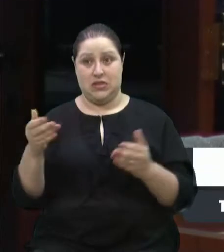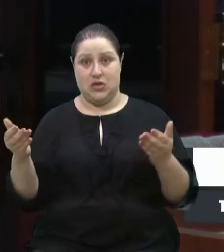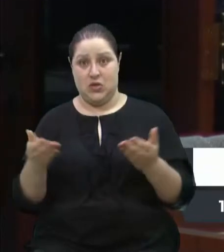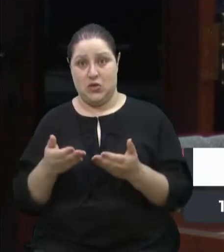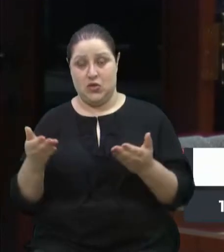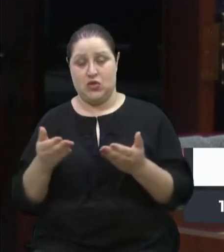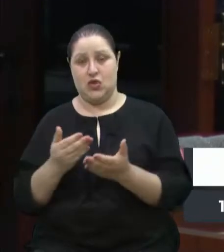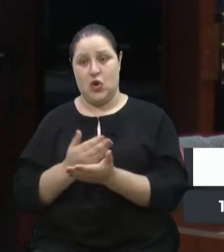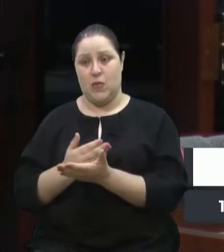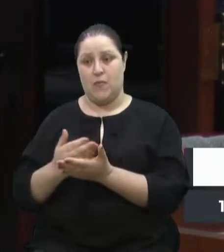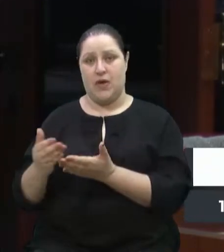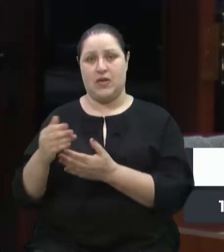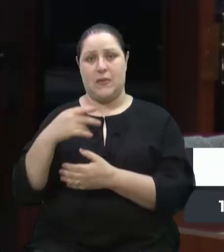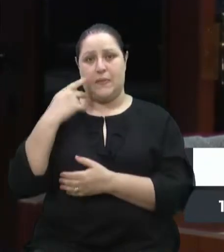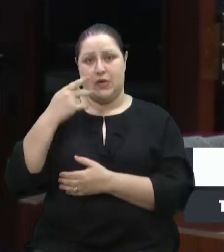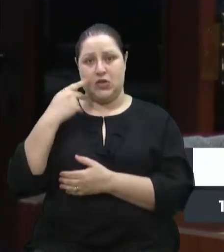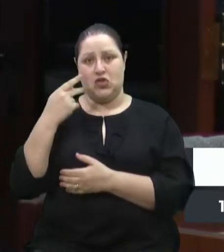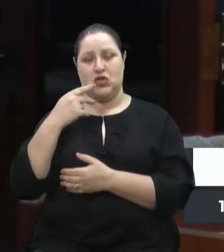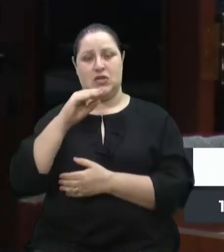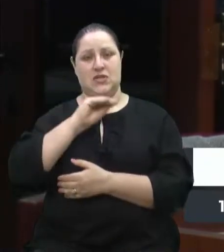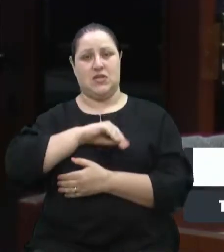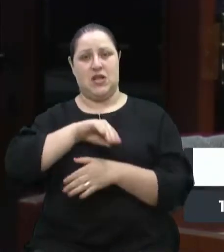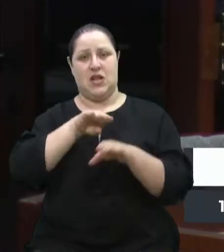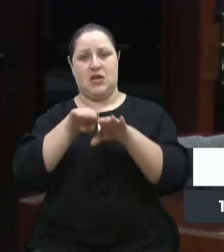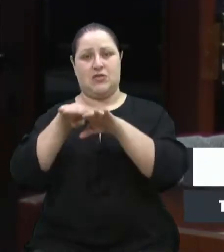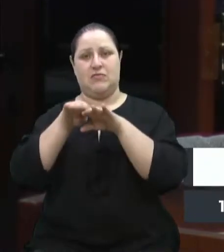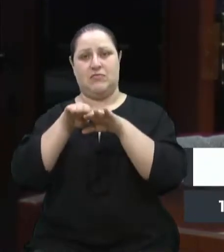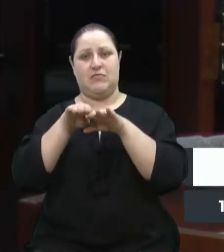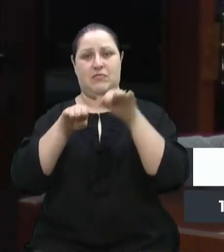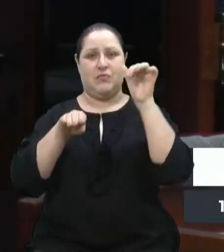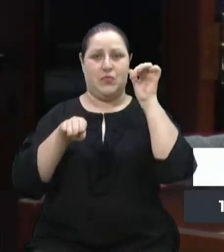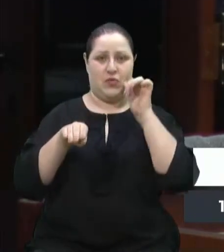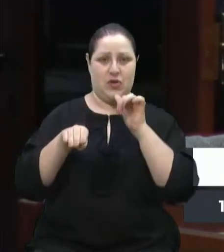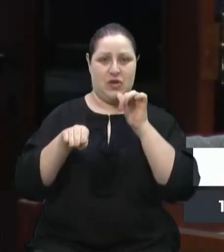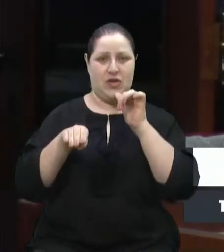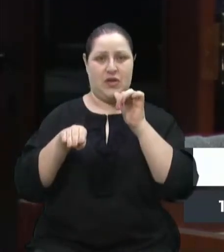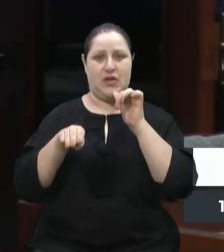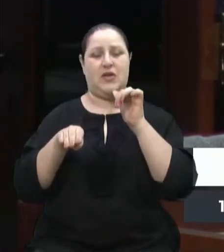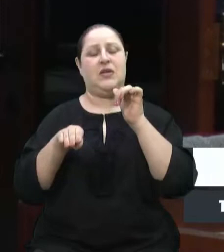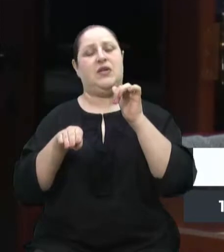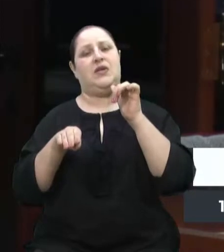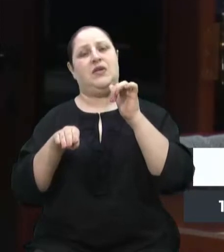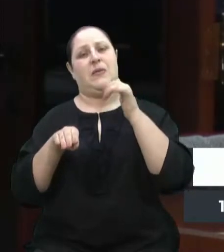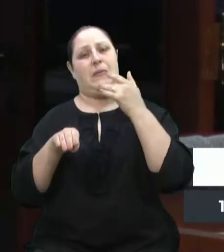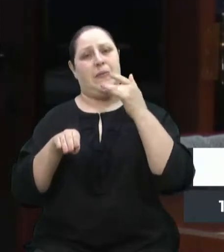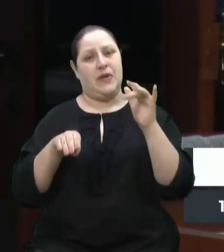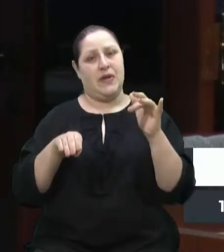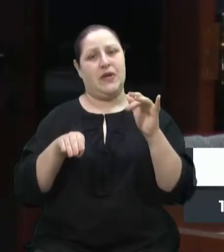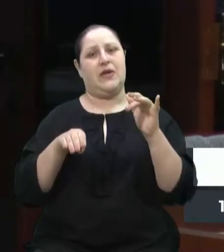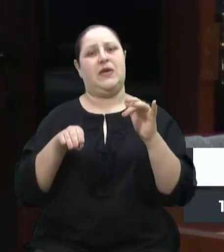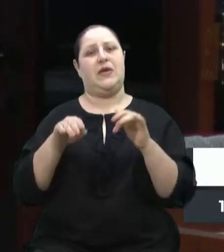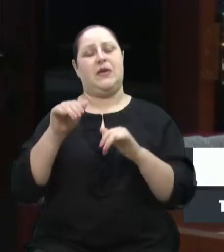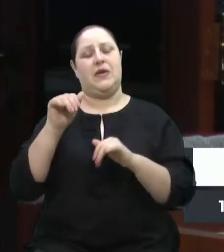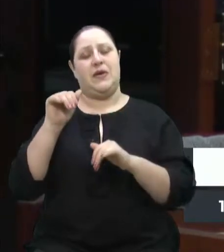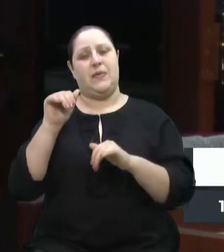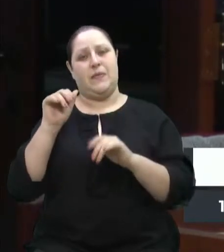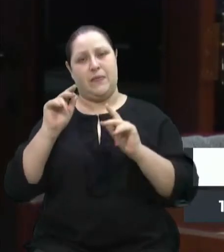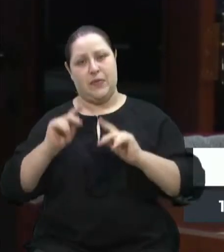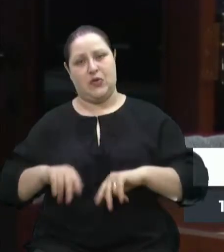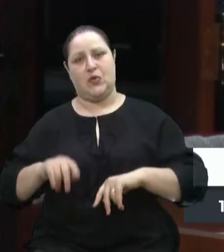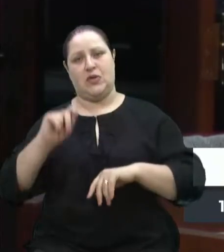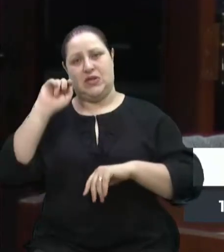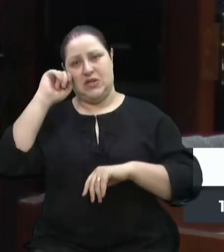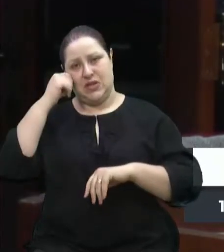de igualdade salarial entre brancas e negros, nós só conseguiríamos